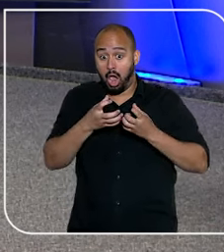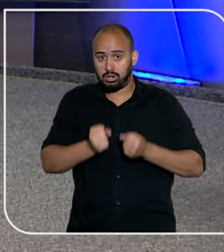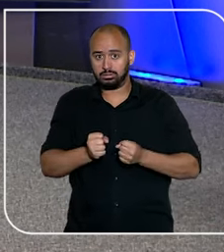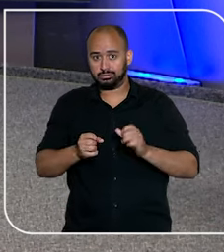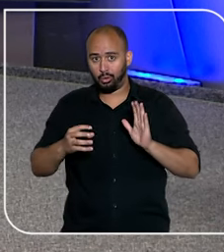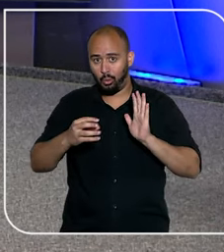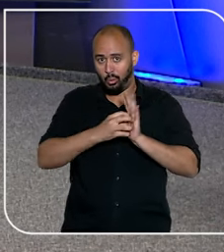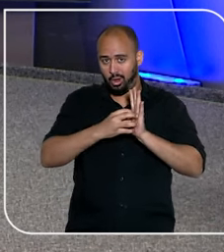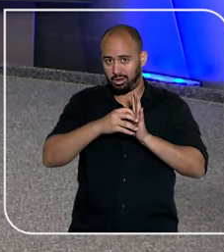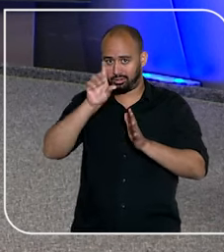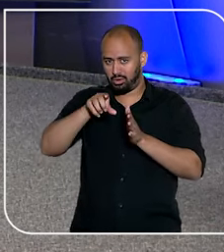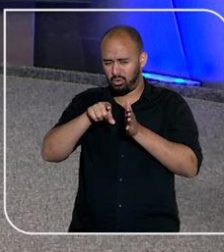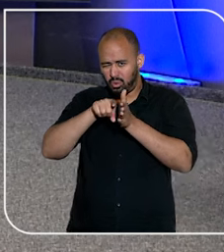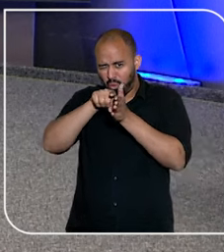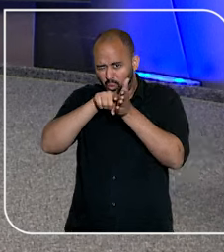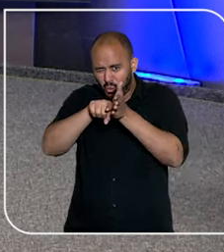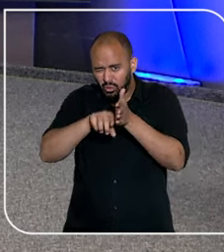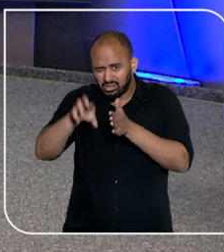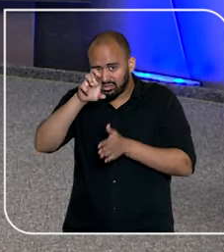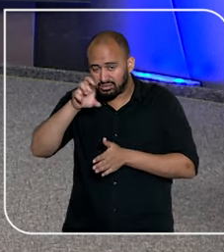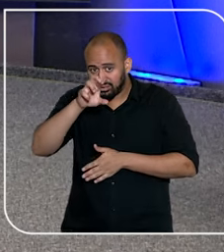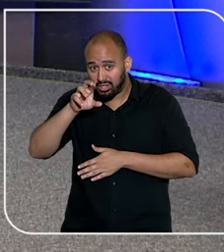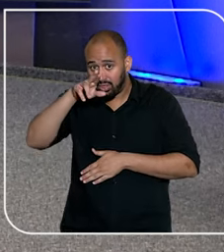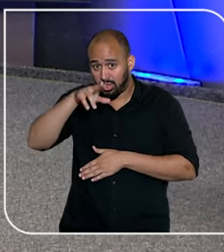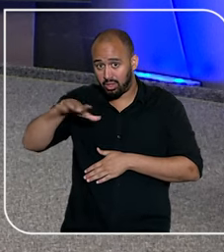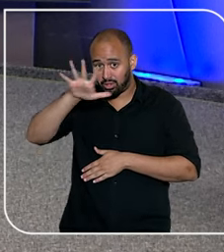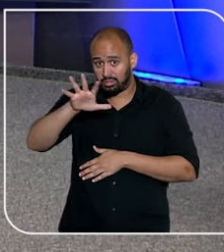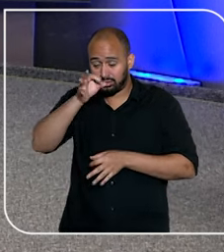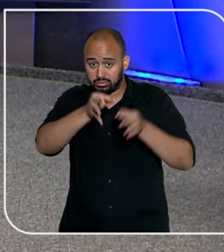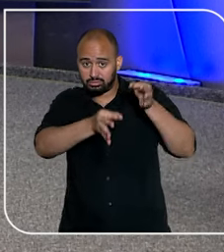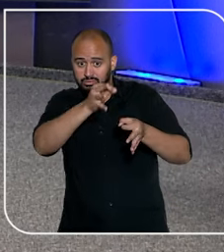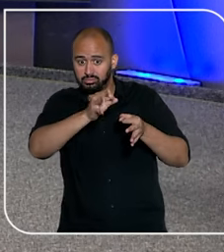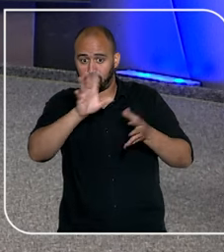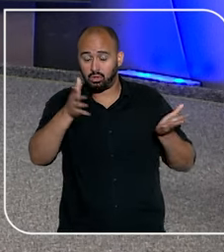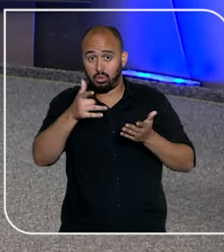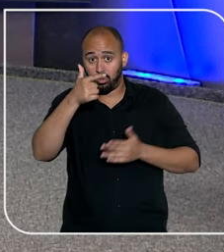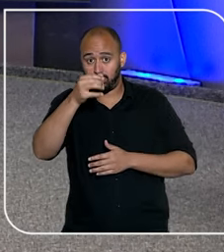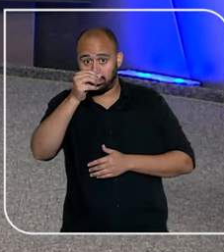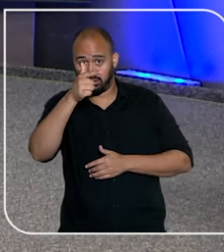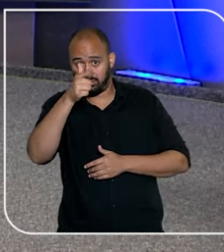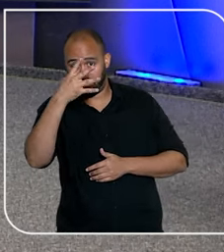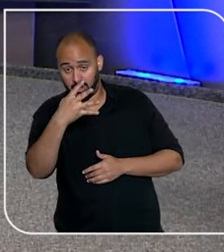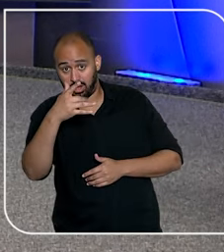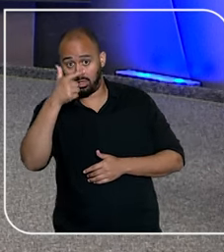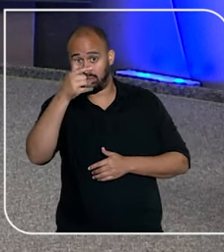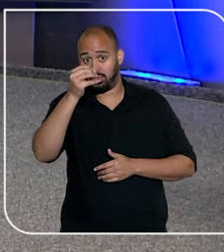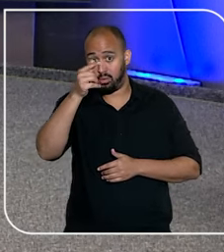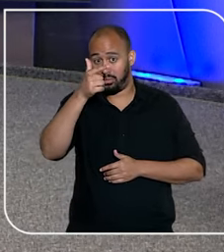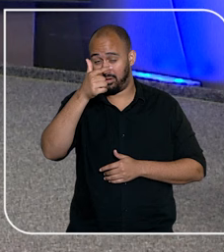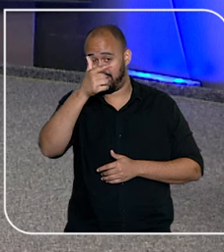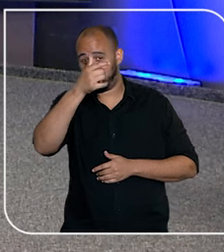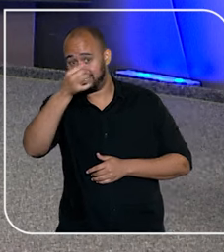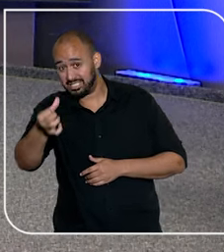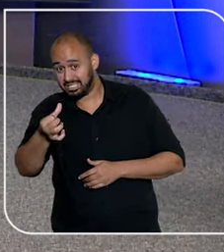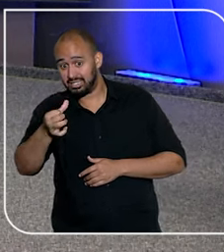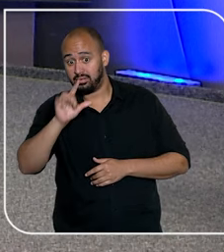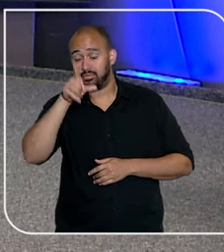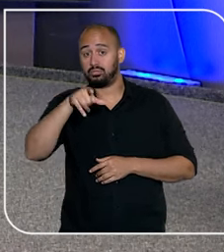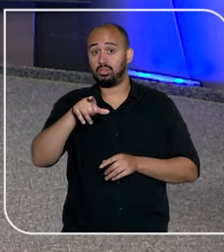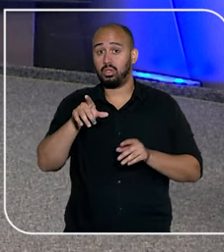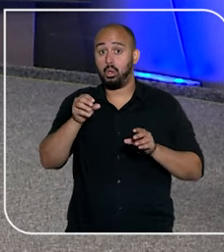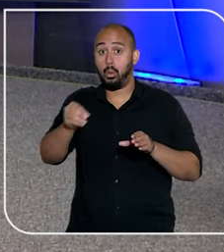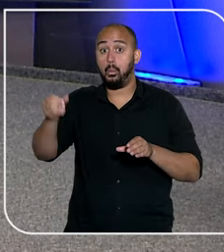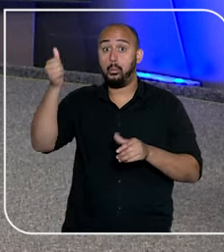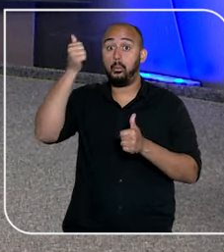para assumir o cargo de Corregedor Nacional de Justiça durante o bienio 2024-2026,